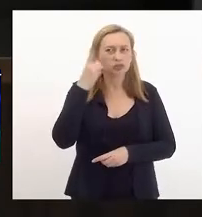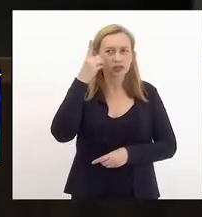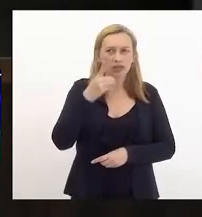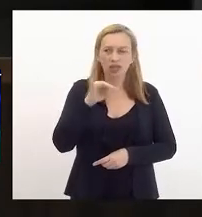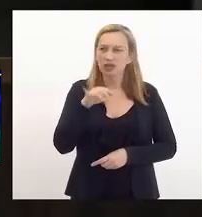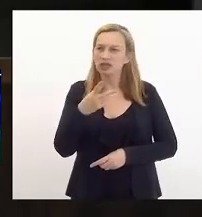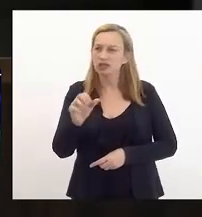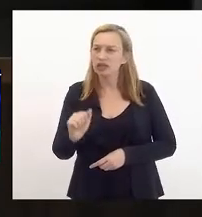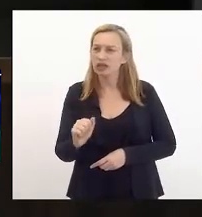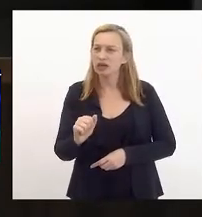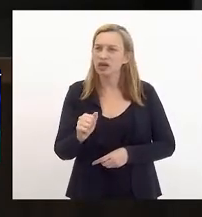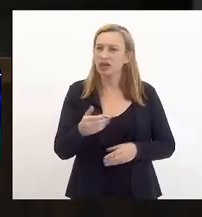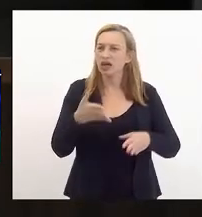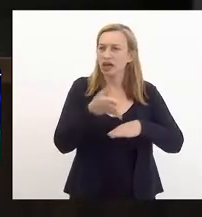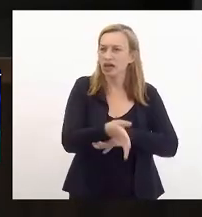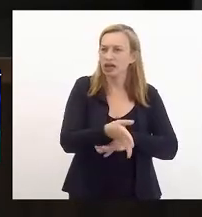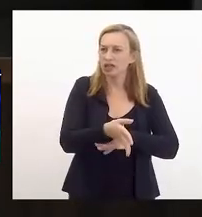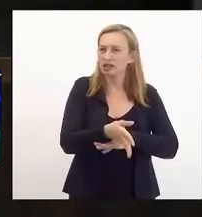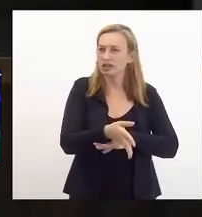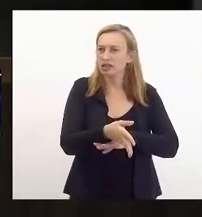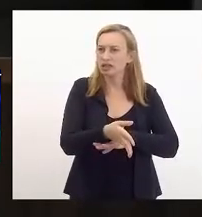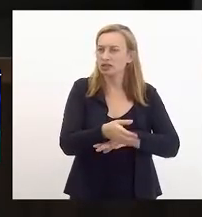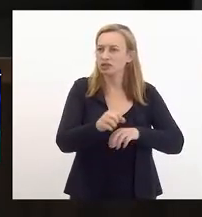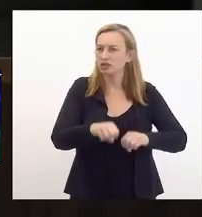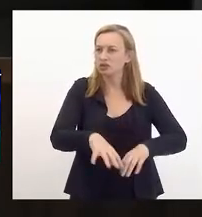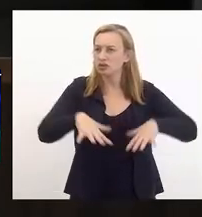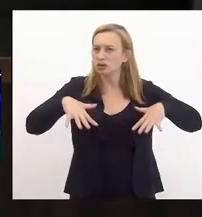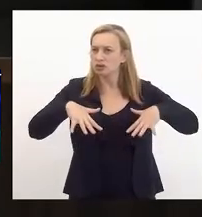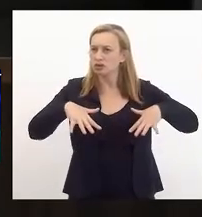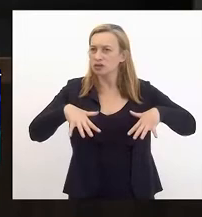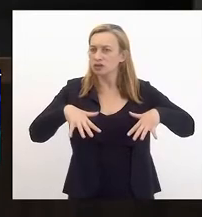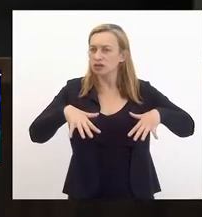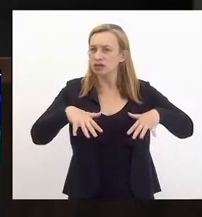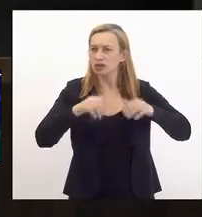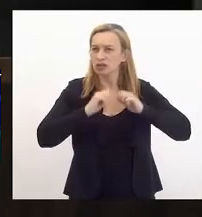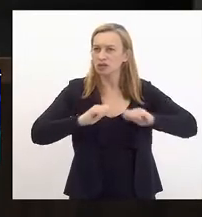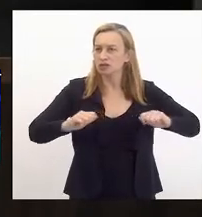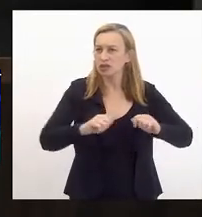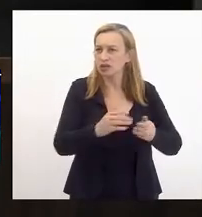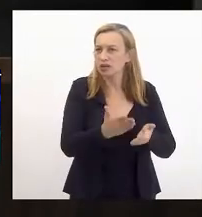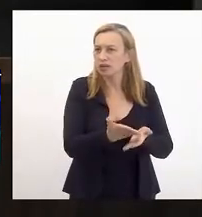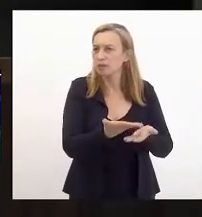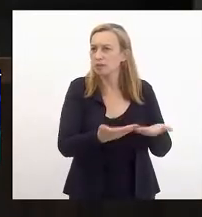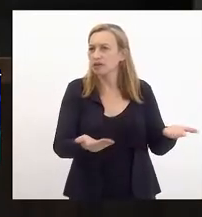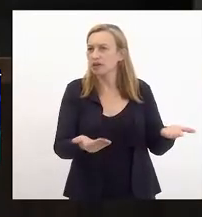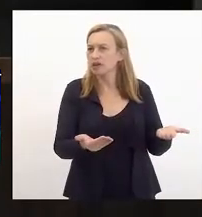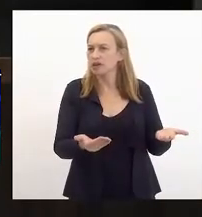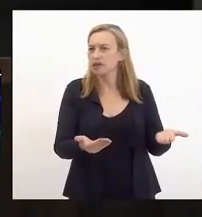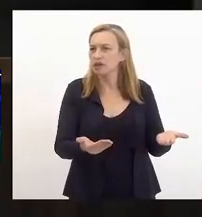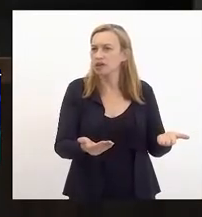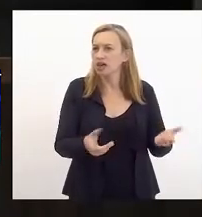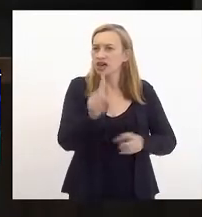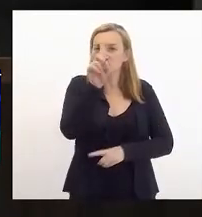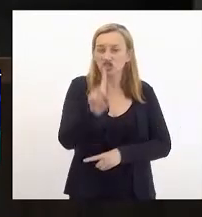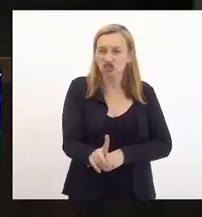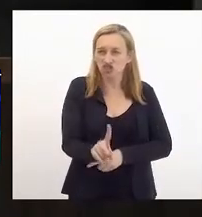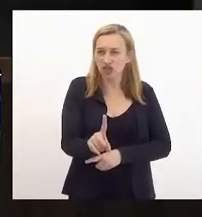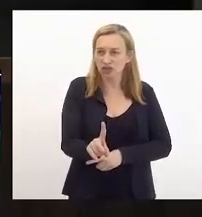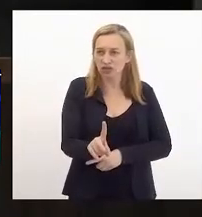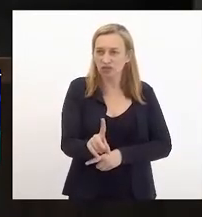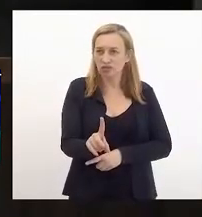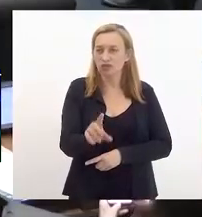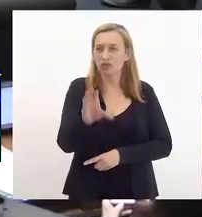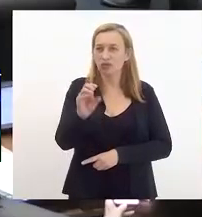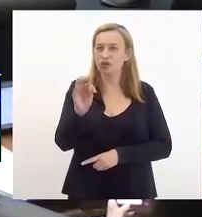entra no plenário, a assessoria cai a licença. Isso é direito consuetudinário.